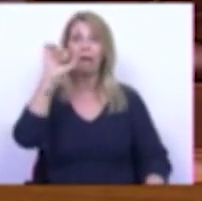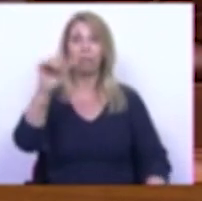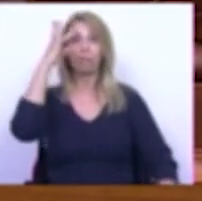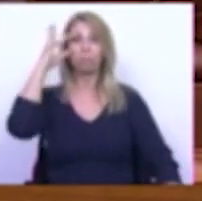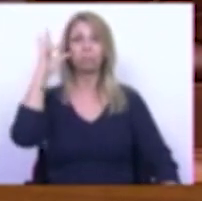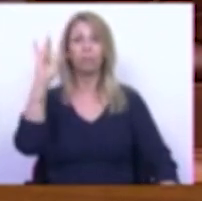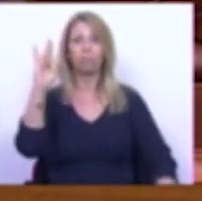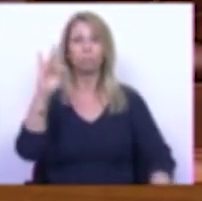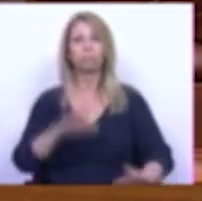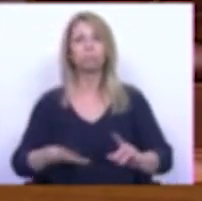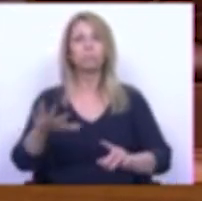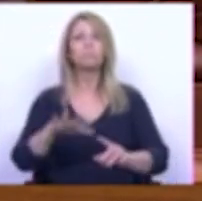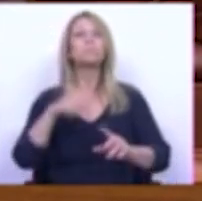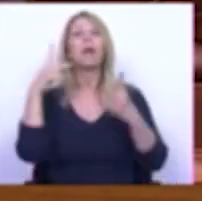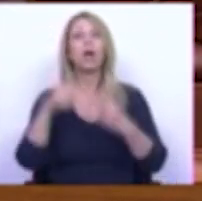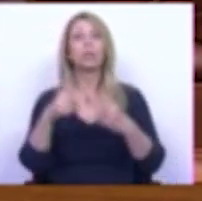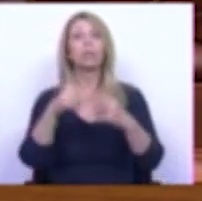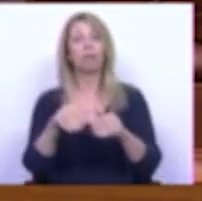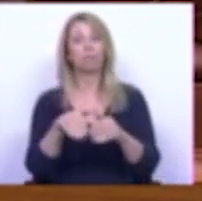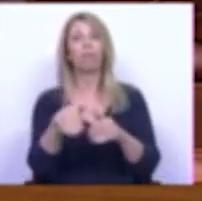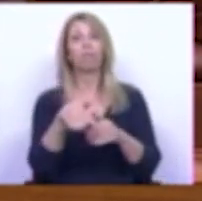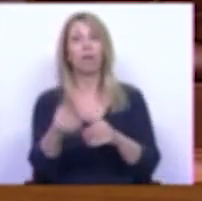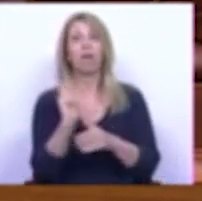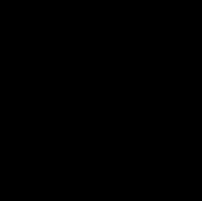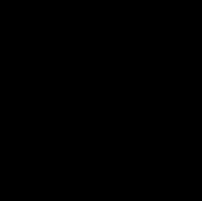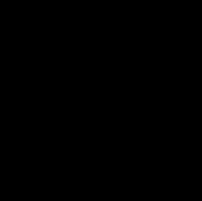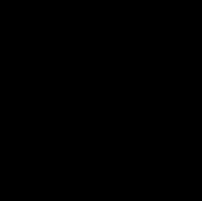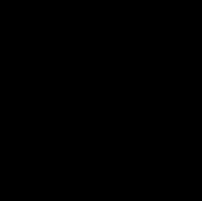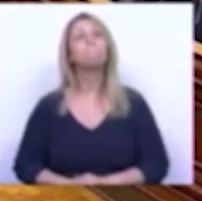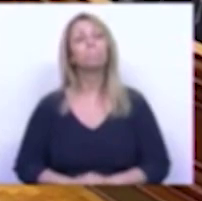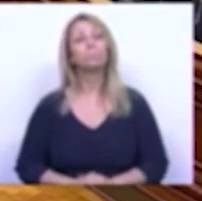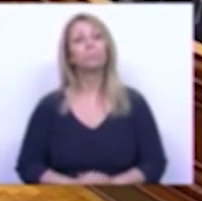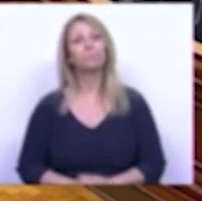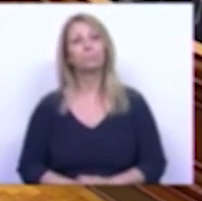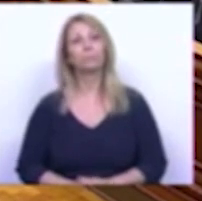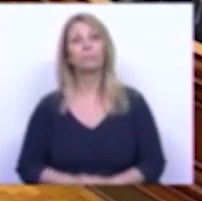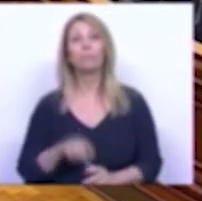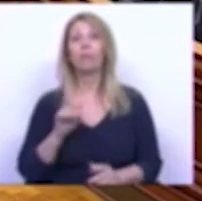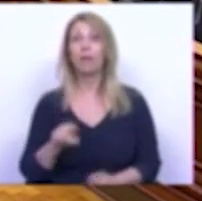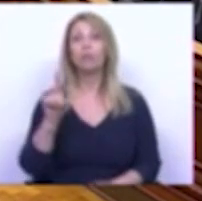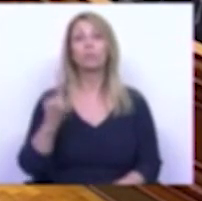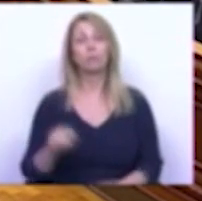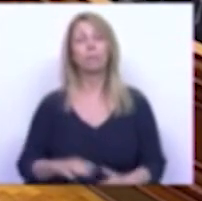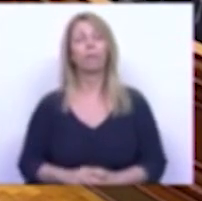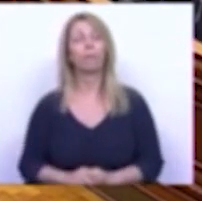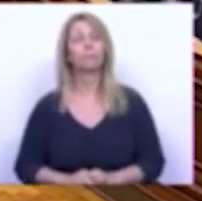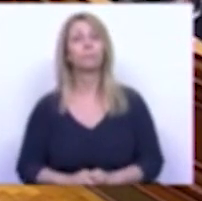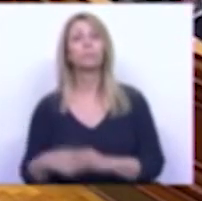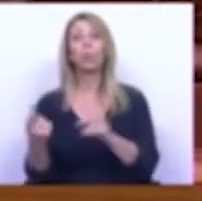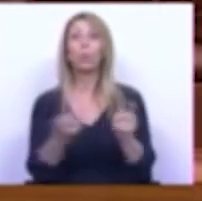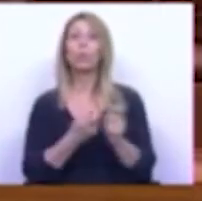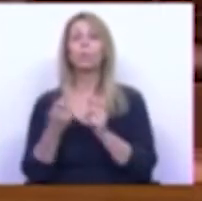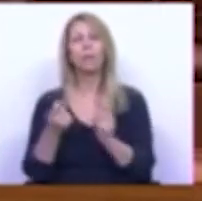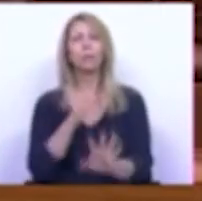ao episódio de austeridade que vamos viver ao longo dos próximos anos Mas este é também um debate